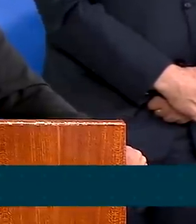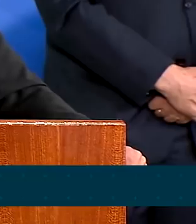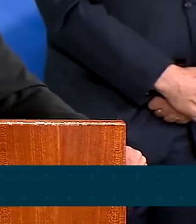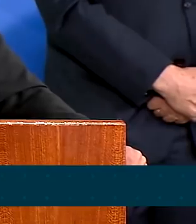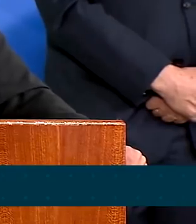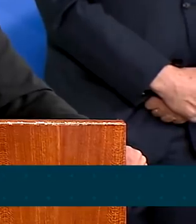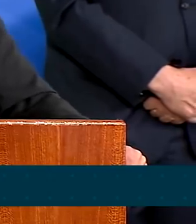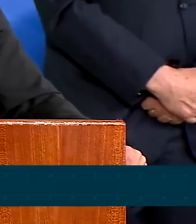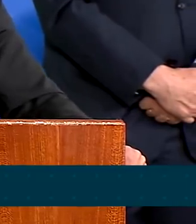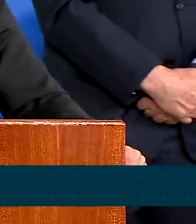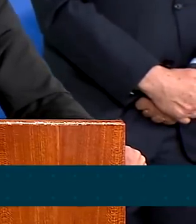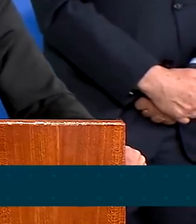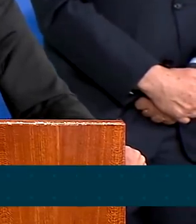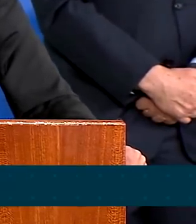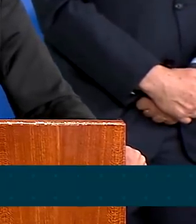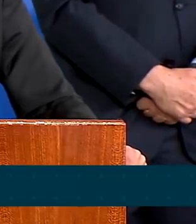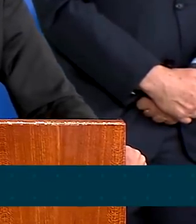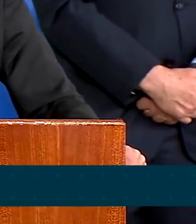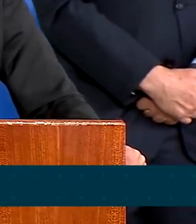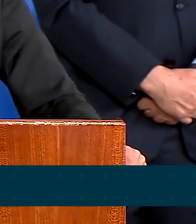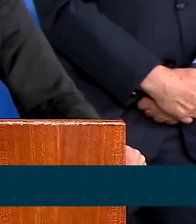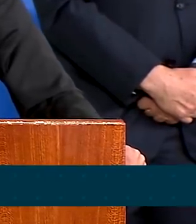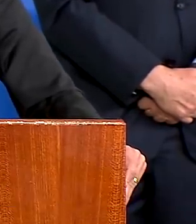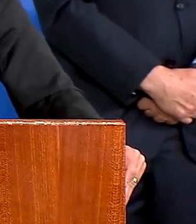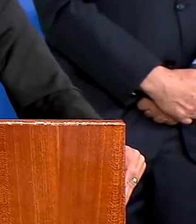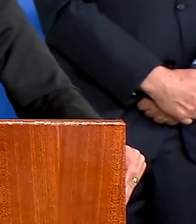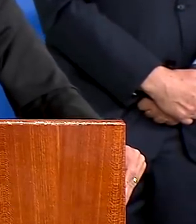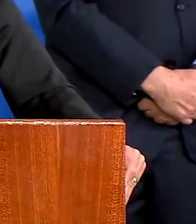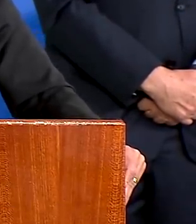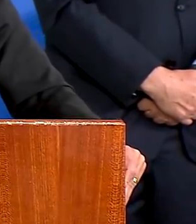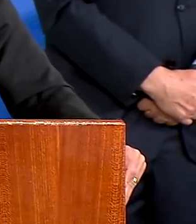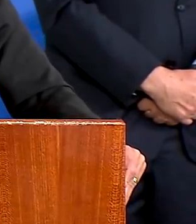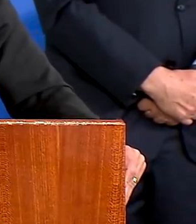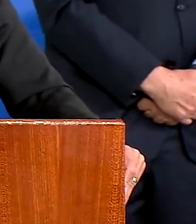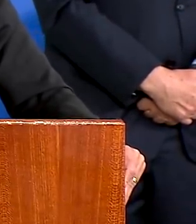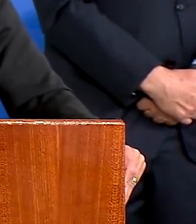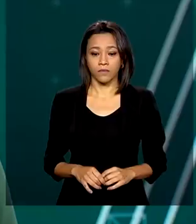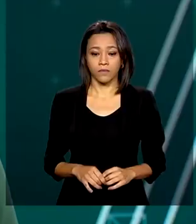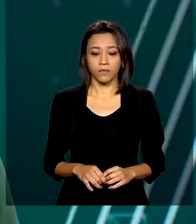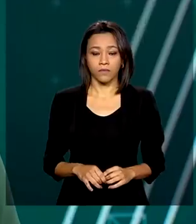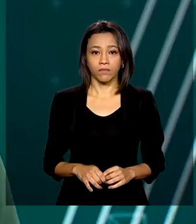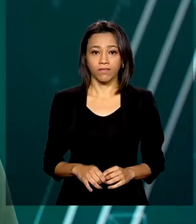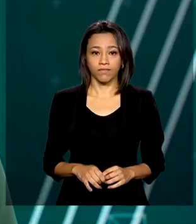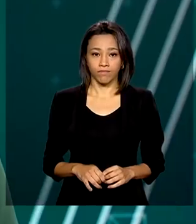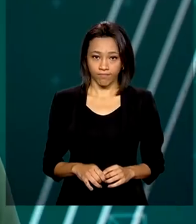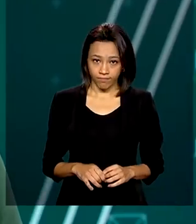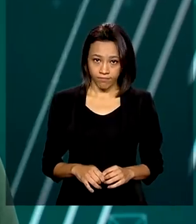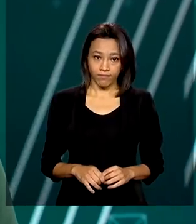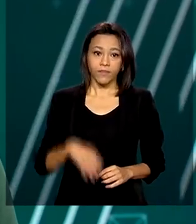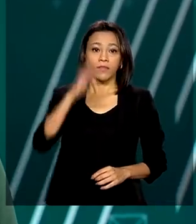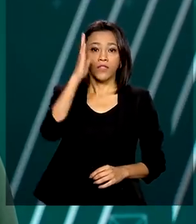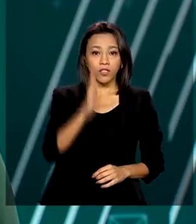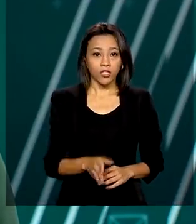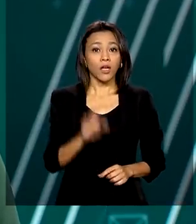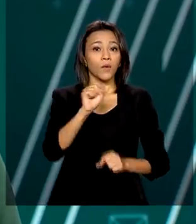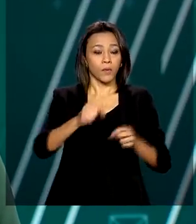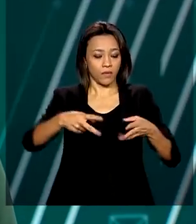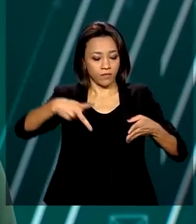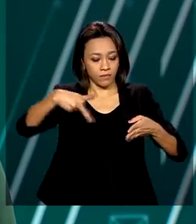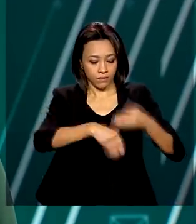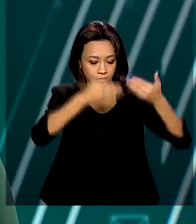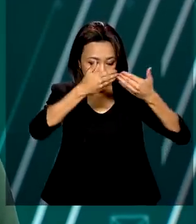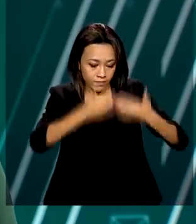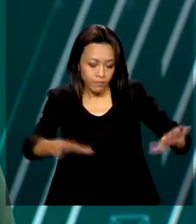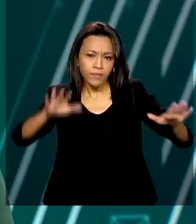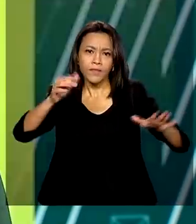o mundo, uma posição de coragem e de hoje vez. Foi inaugurado no Ceará mais um